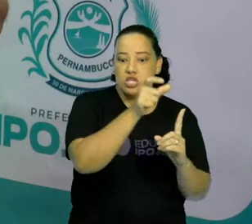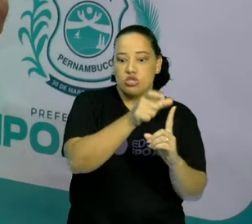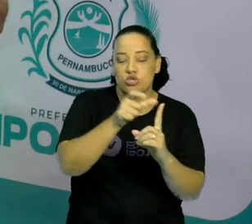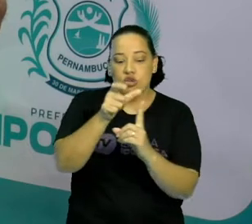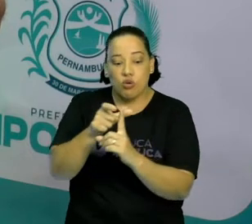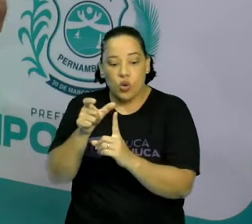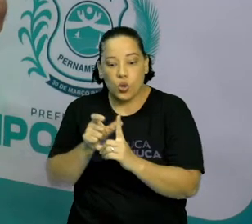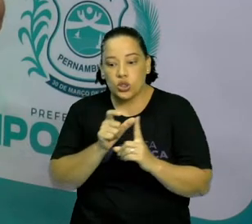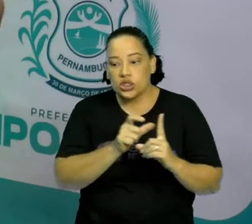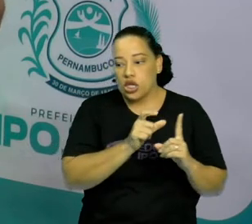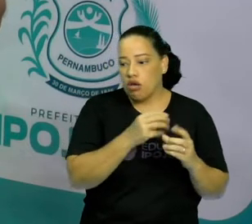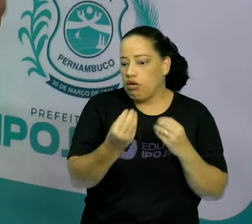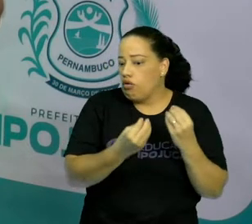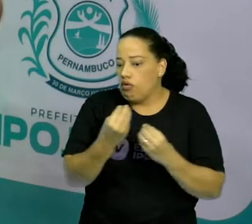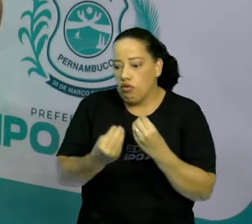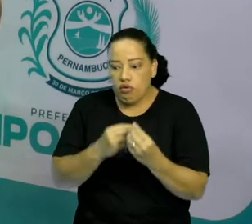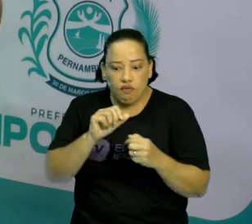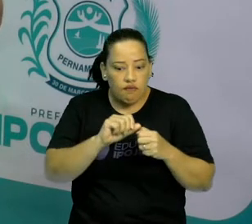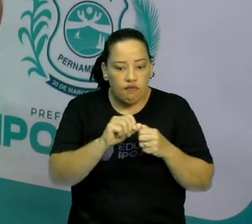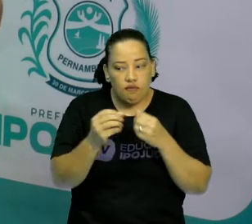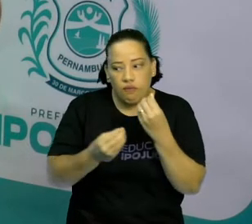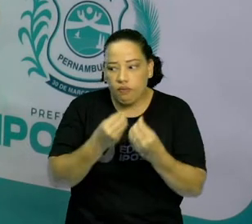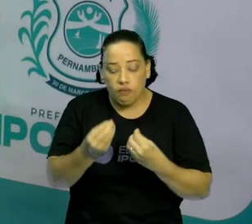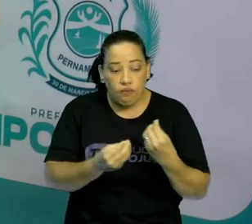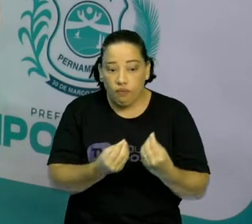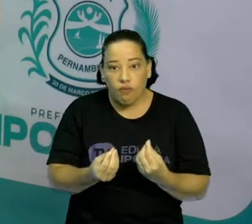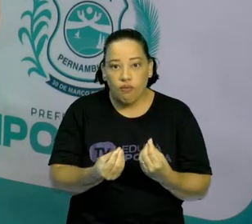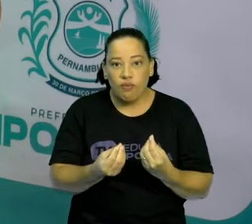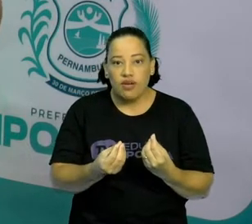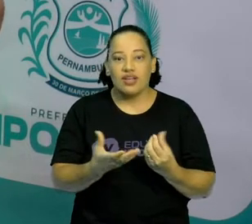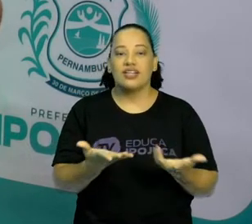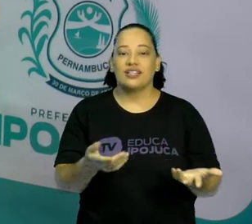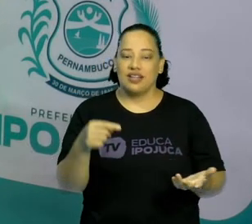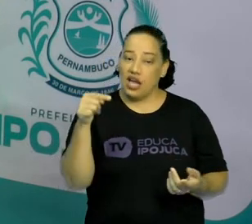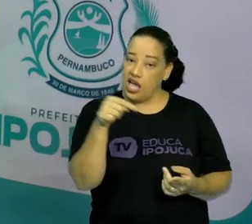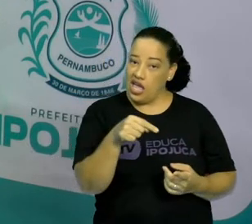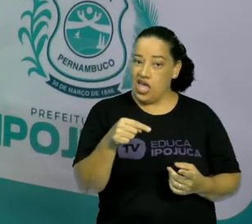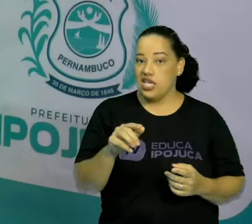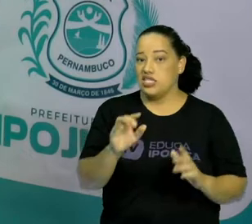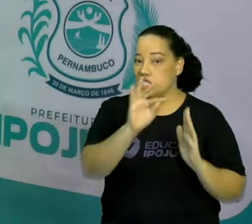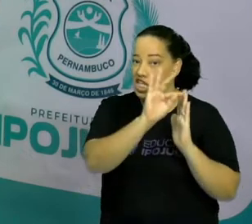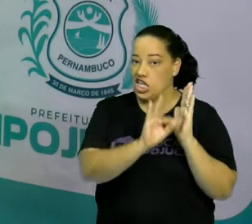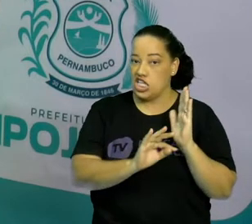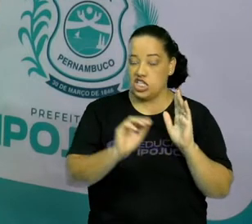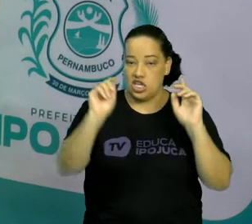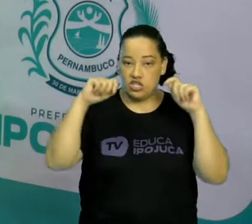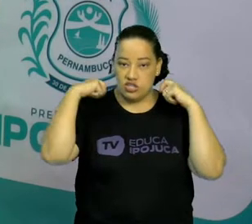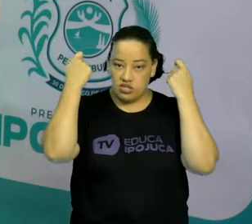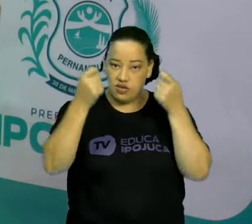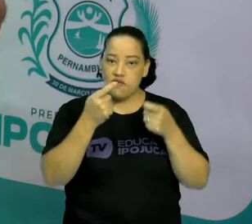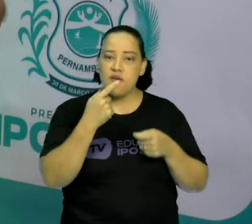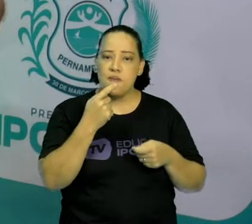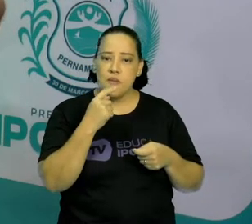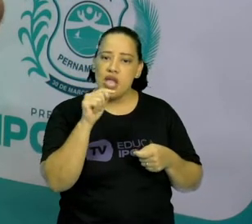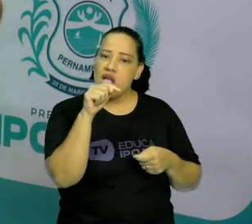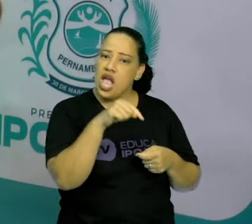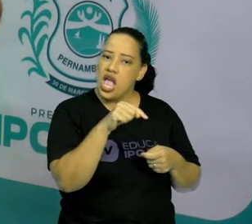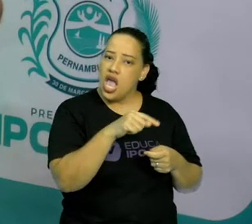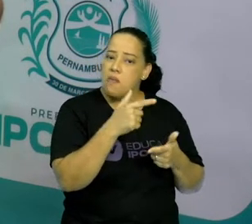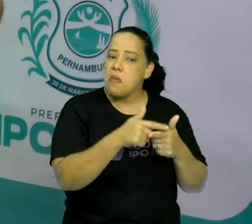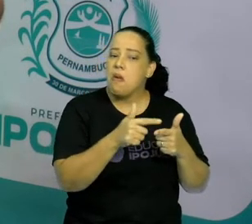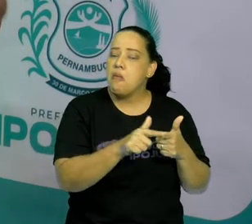E vocês podem me dizer qual foi o problema desse texto que eu li para vocês. Teve algum